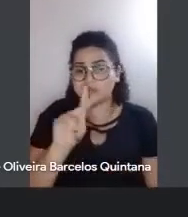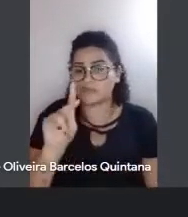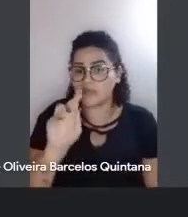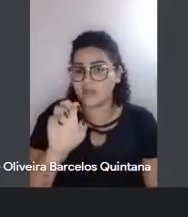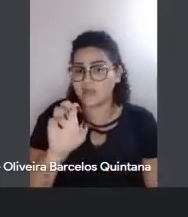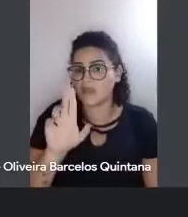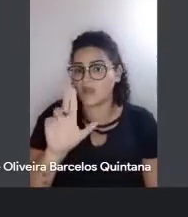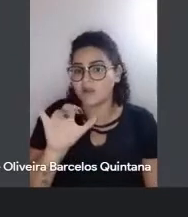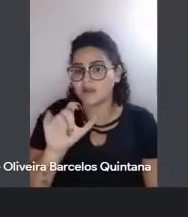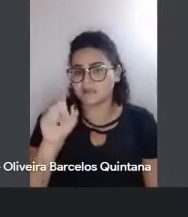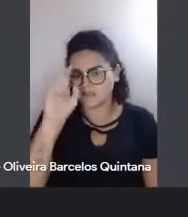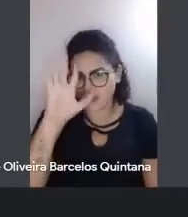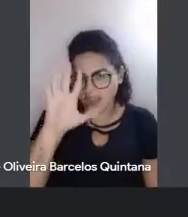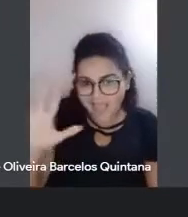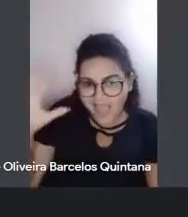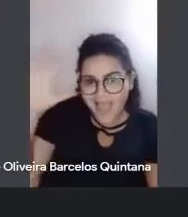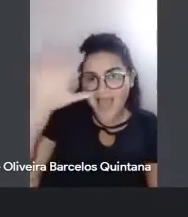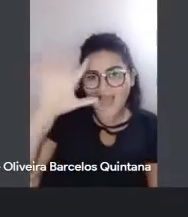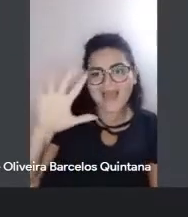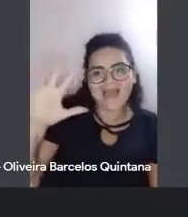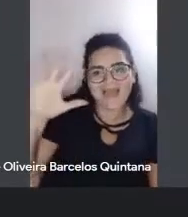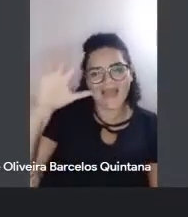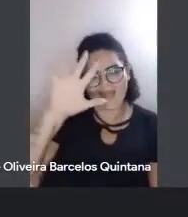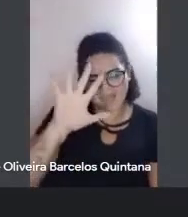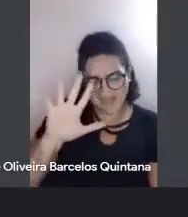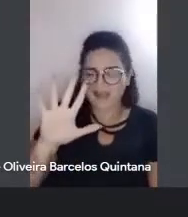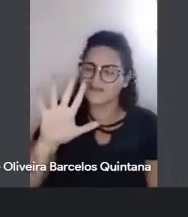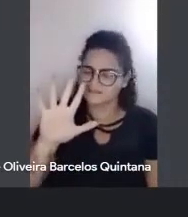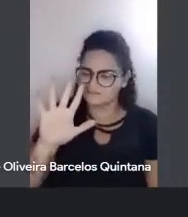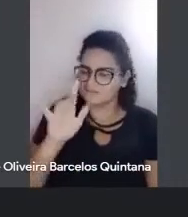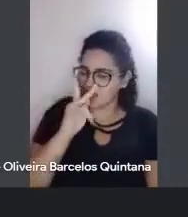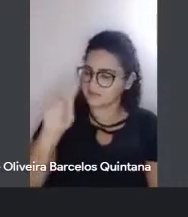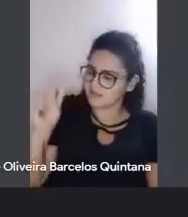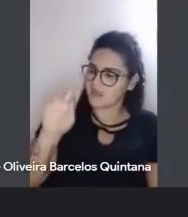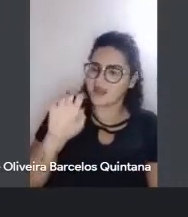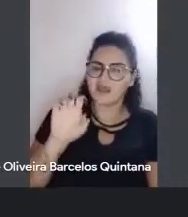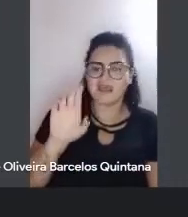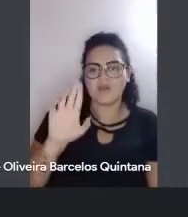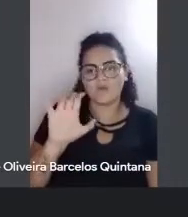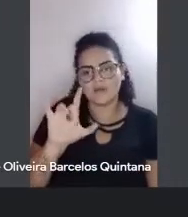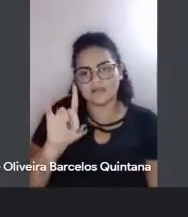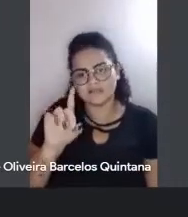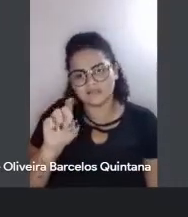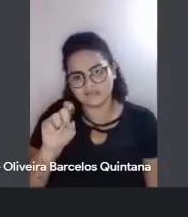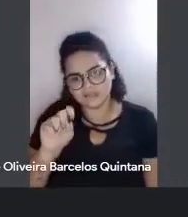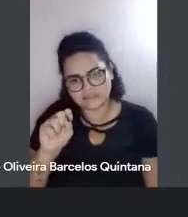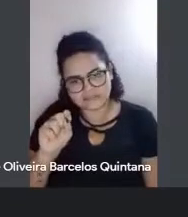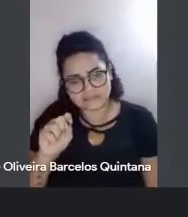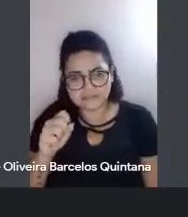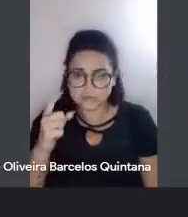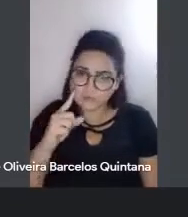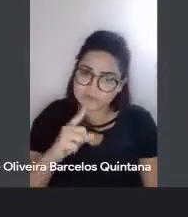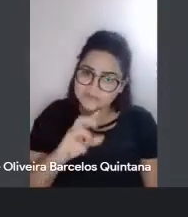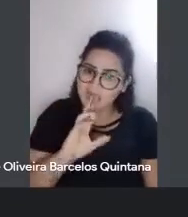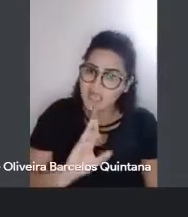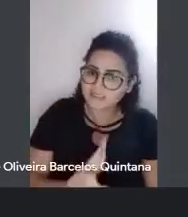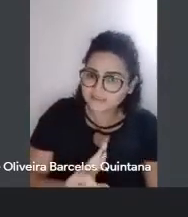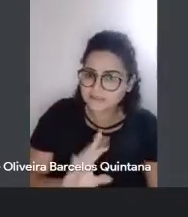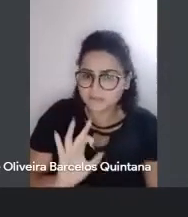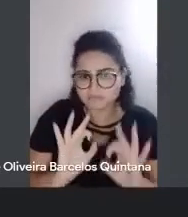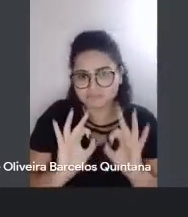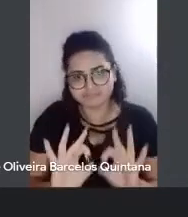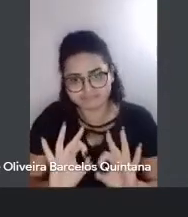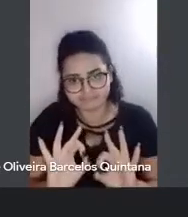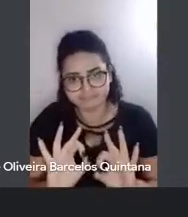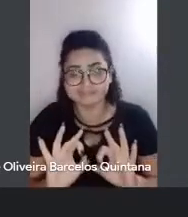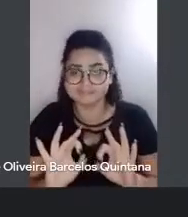nessa imagética euclidiana, né, tem uma imagética aí, né, então, eu não sei, não sei se eu saberia muito responder exatamente a questão